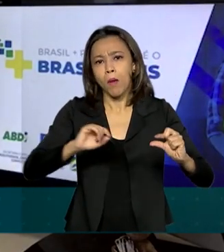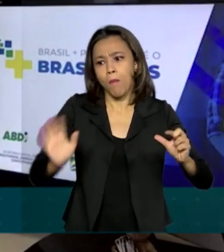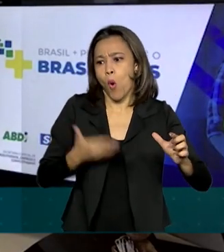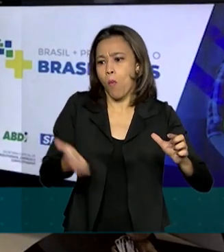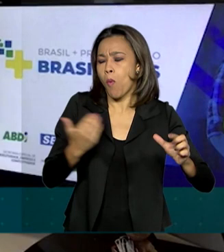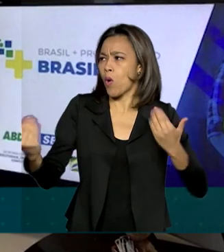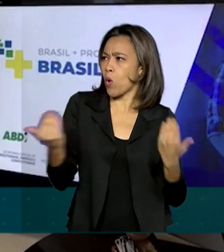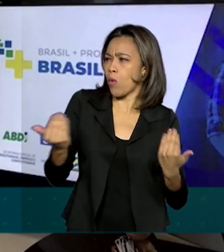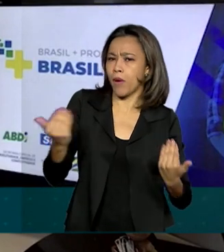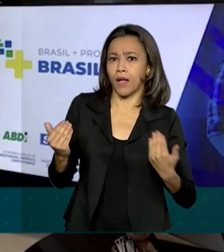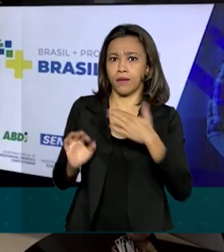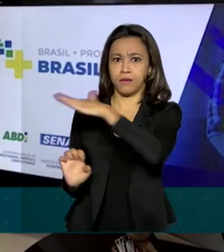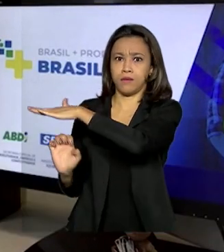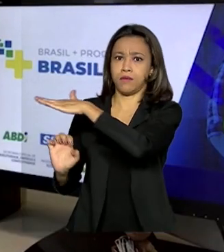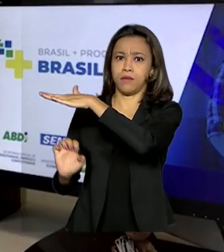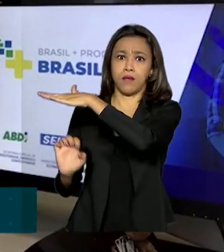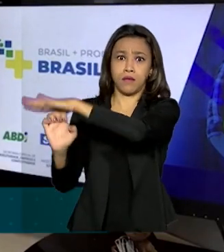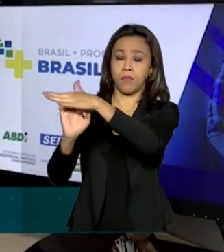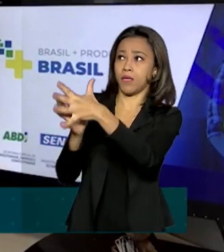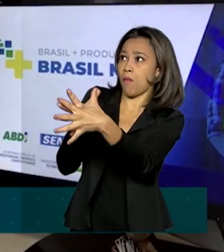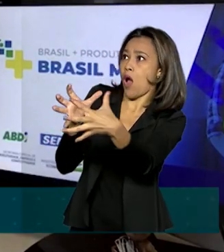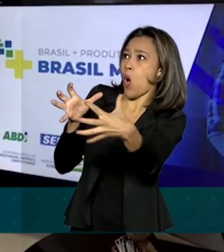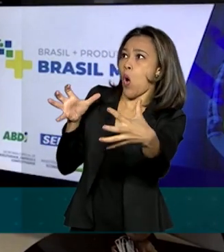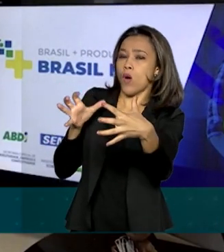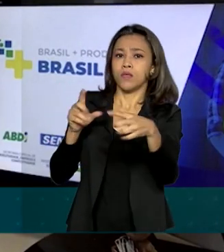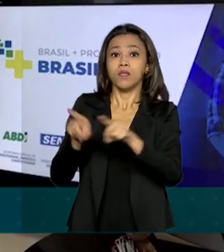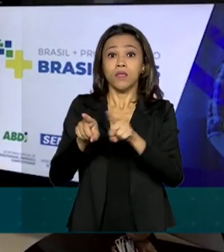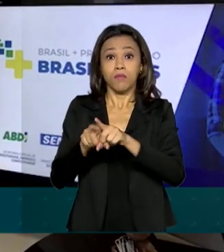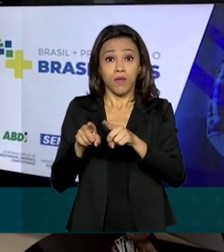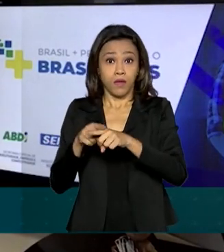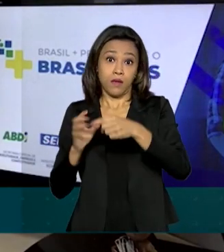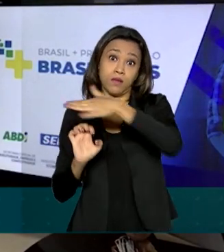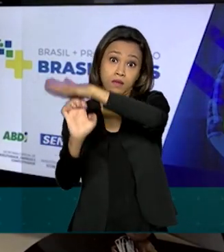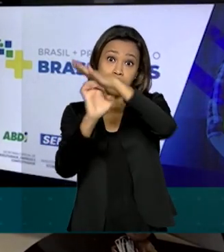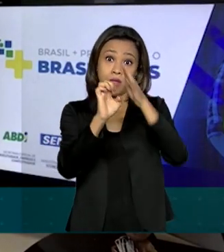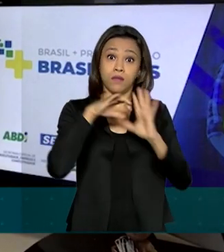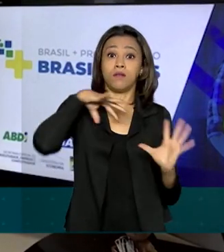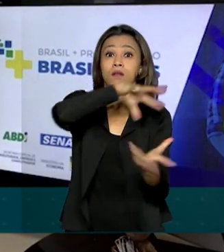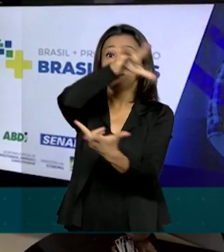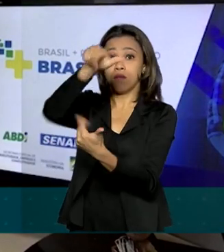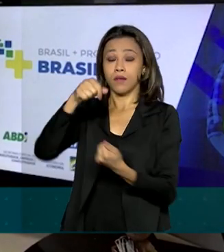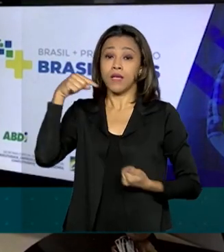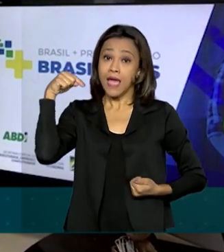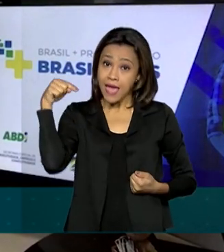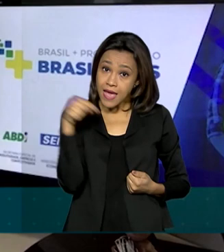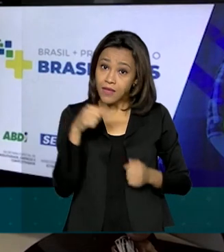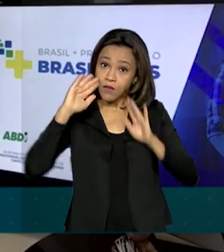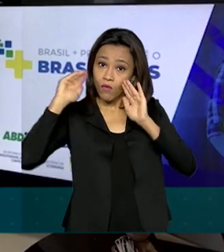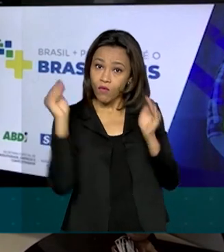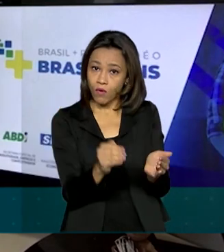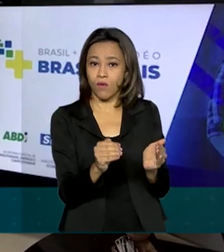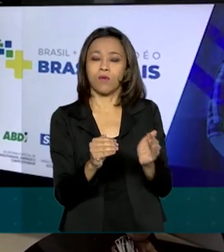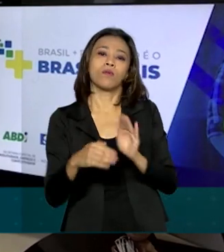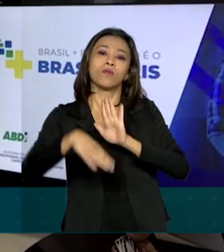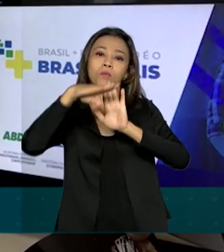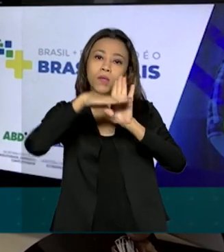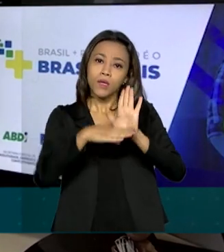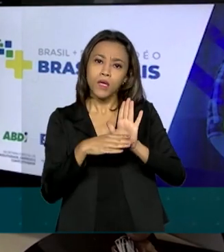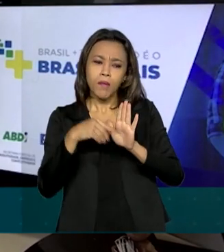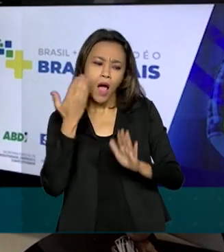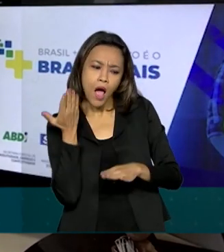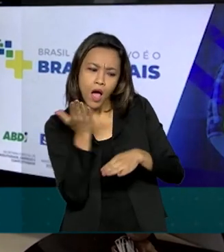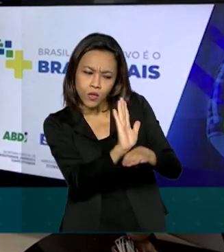às grandes empresas brasileiras e também nos comparativos internacionais. Esse é o grande foco do programa Brasil Mais. Ajudar com